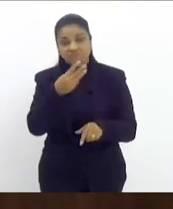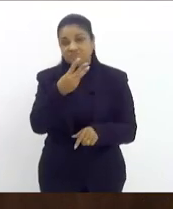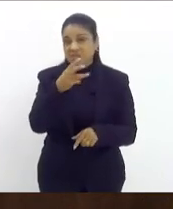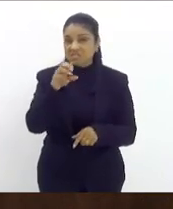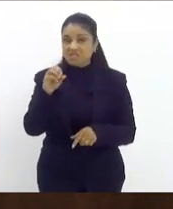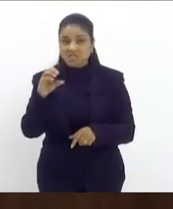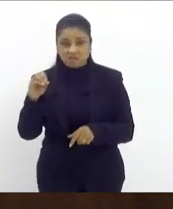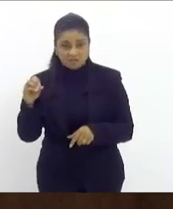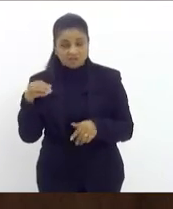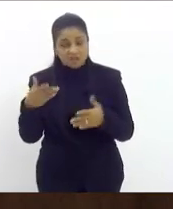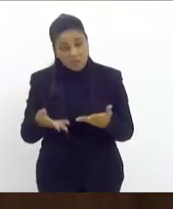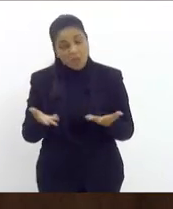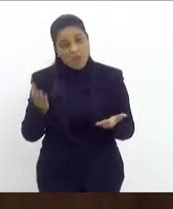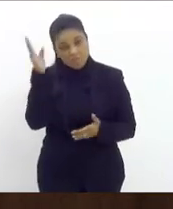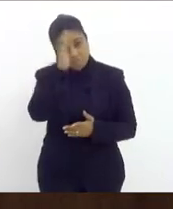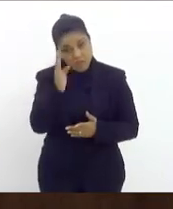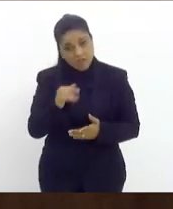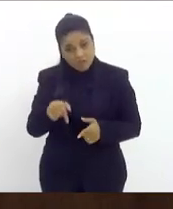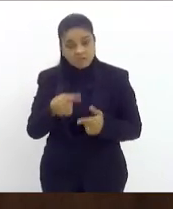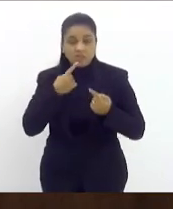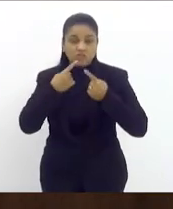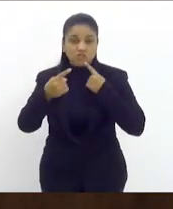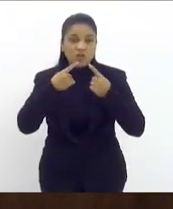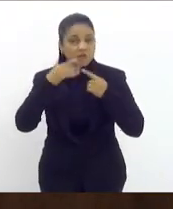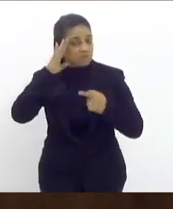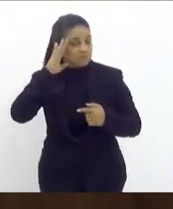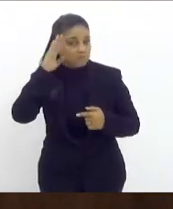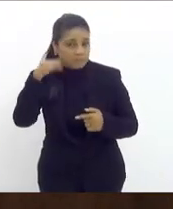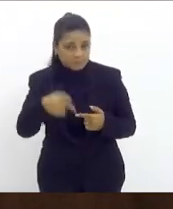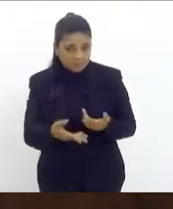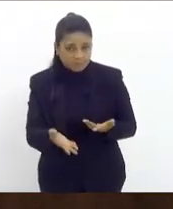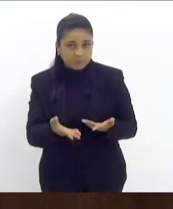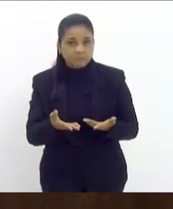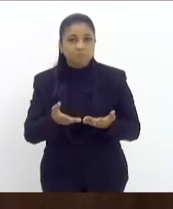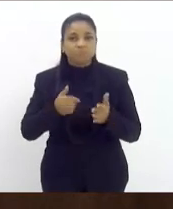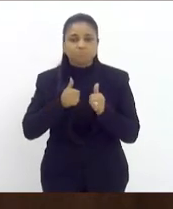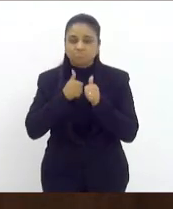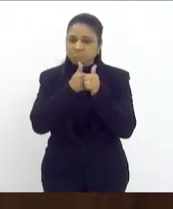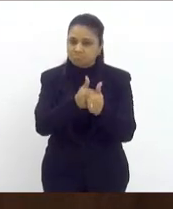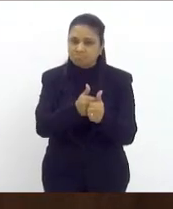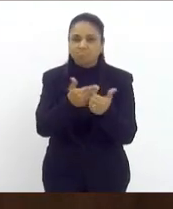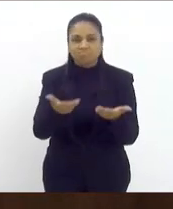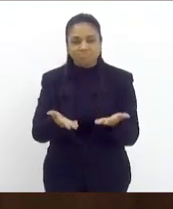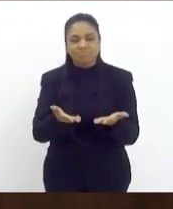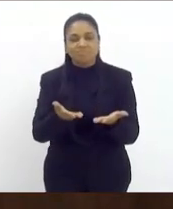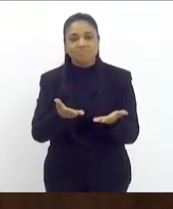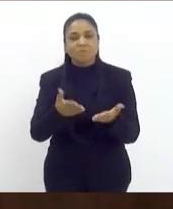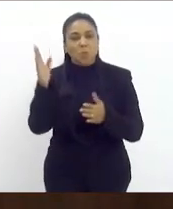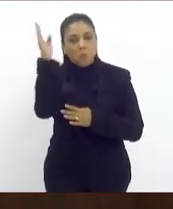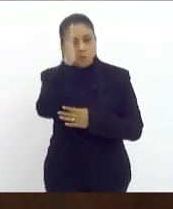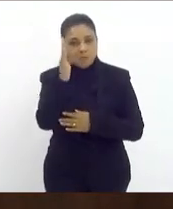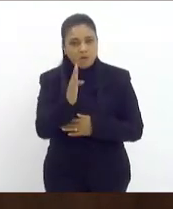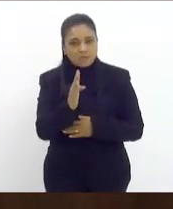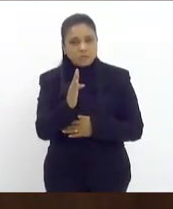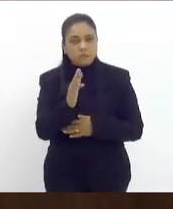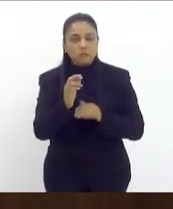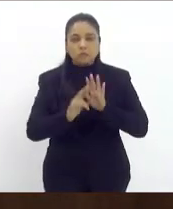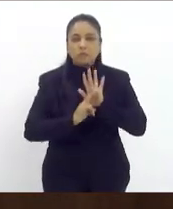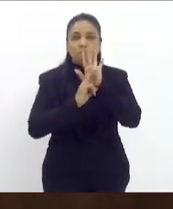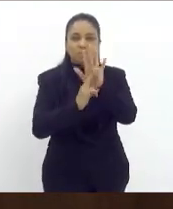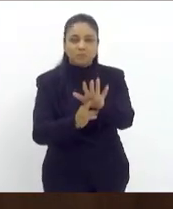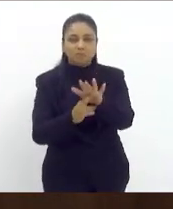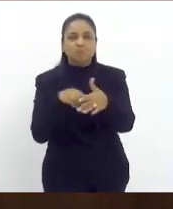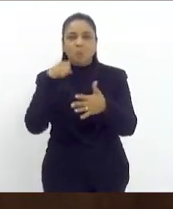então esse é um país que prima pelo diálogo e para isso estamos seguindo e agora com o Brasil no protagonismo